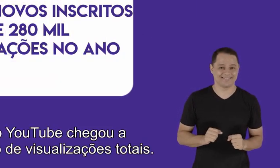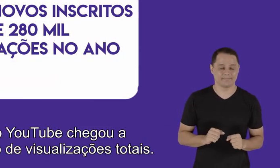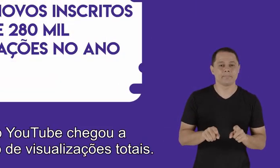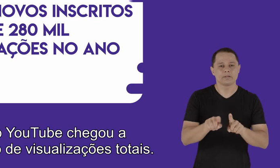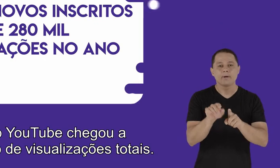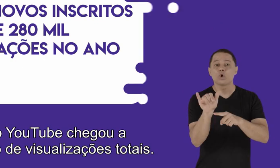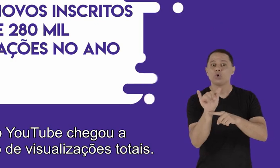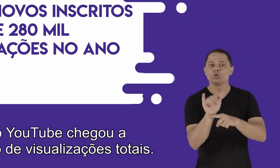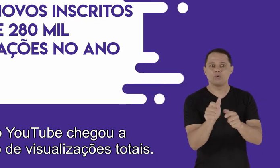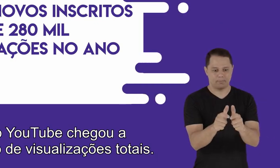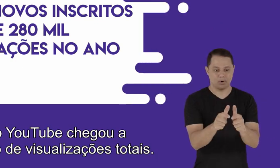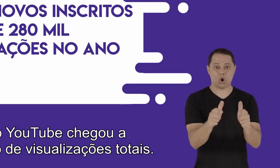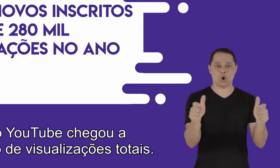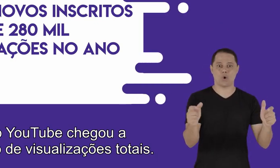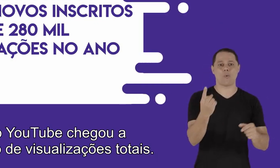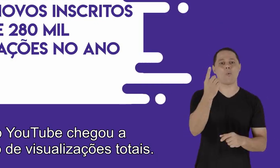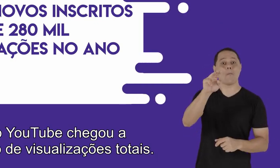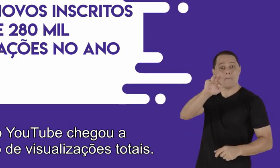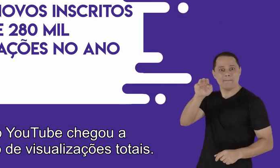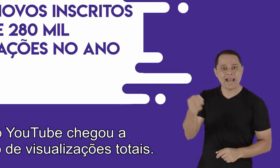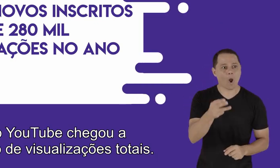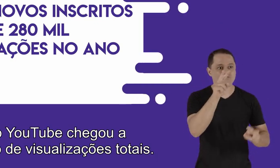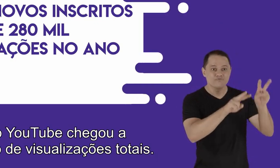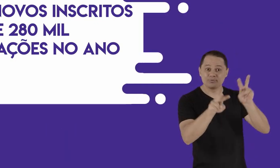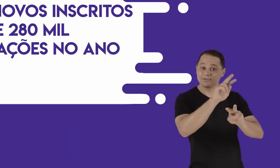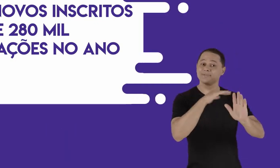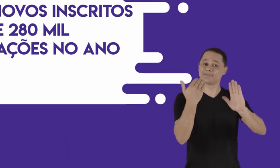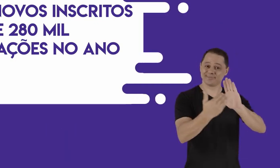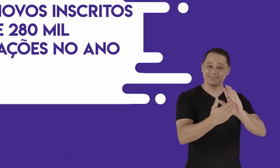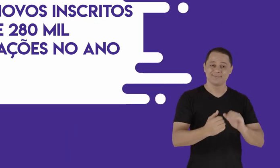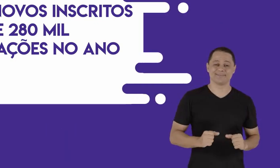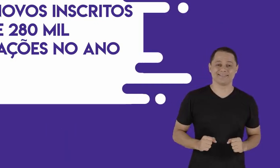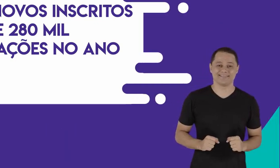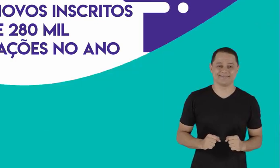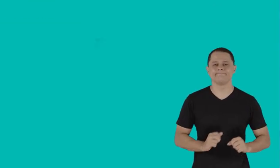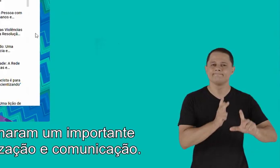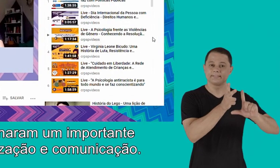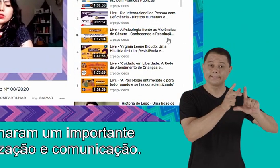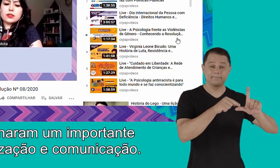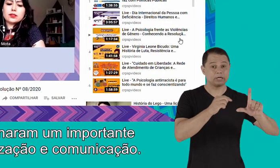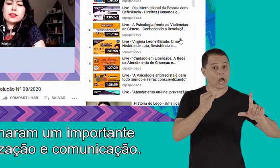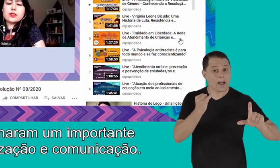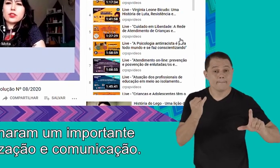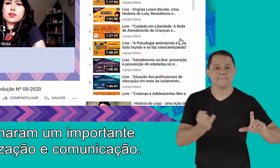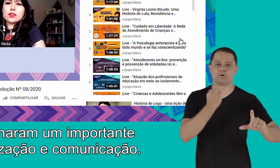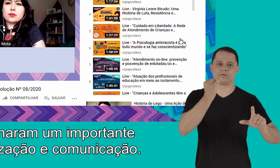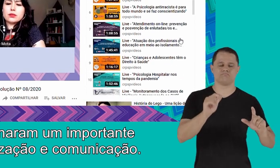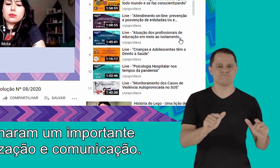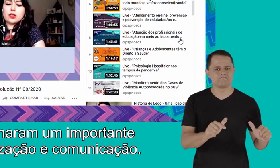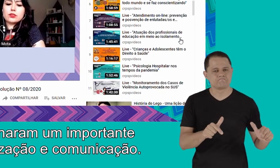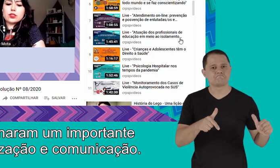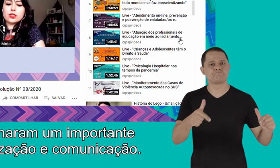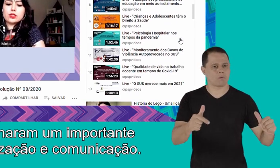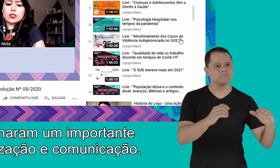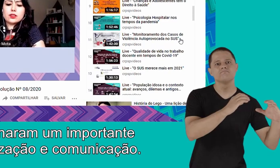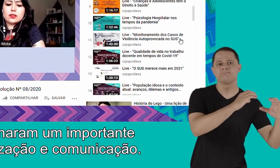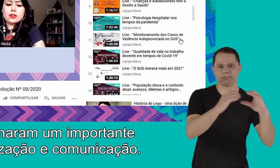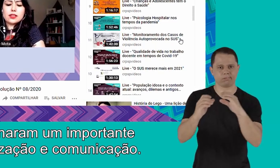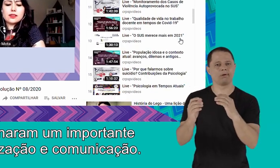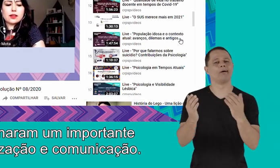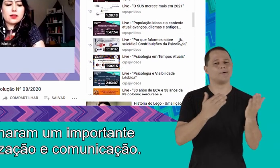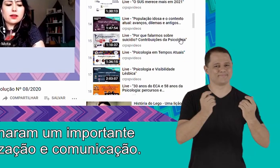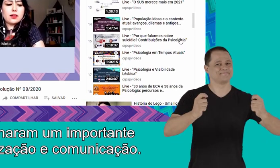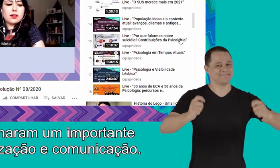YouTube chegou a mais de 1 milhão de visualizações totais. As lives se tornaram um importante canal de